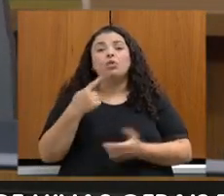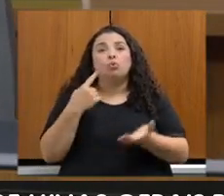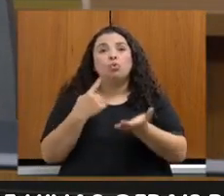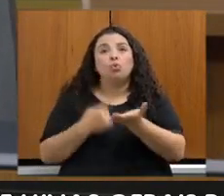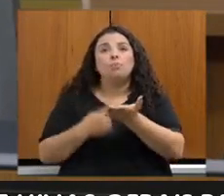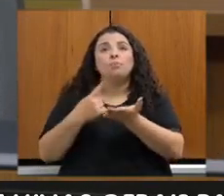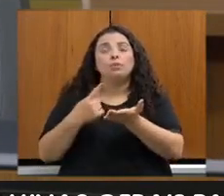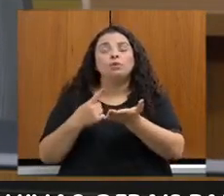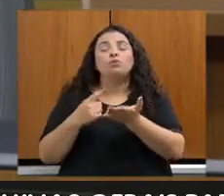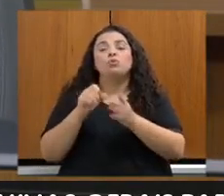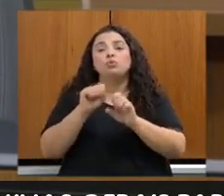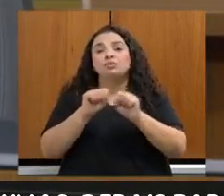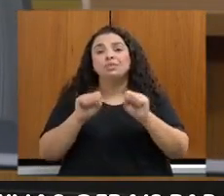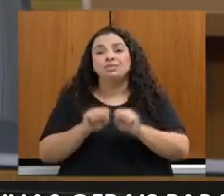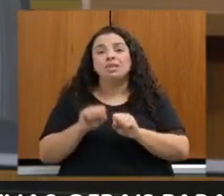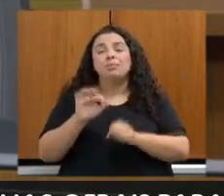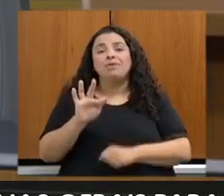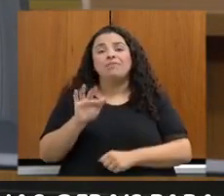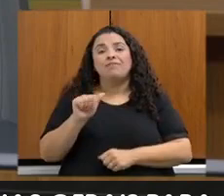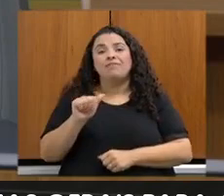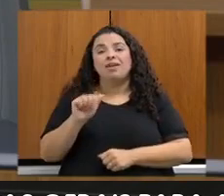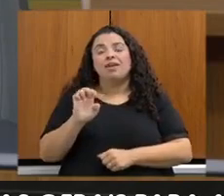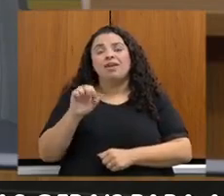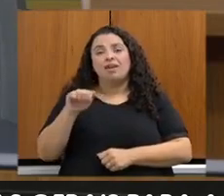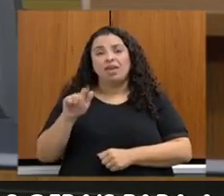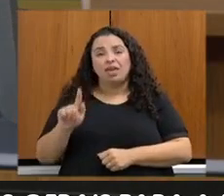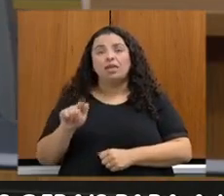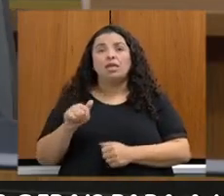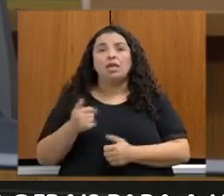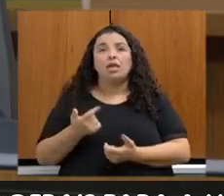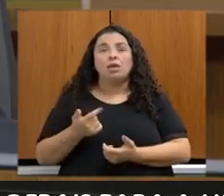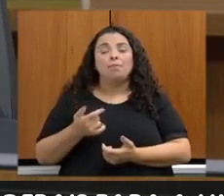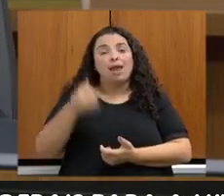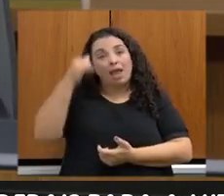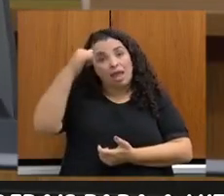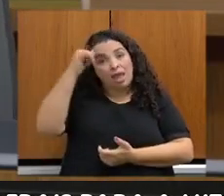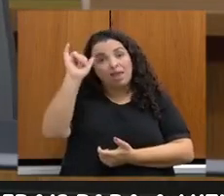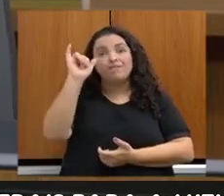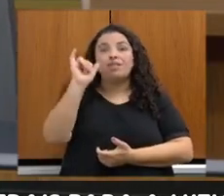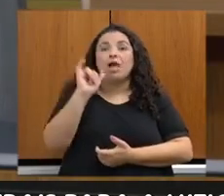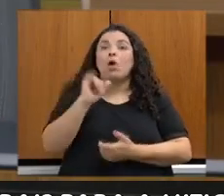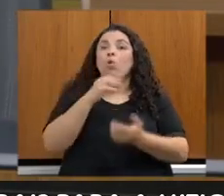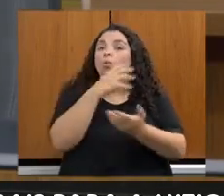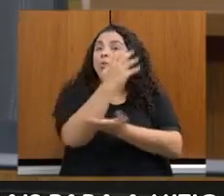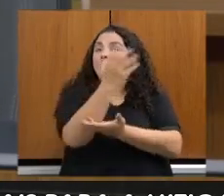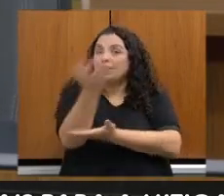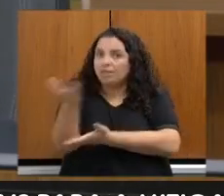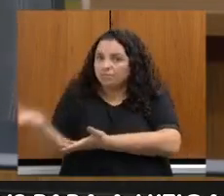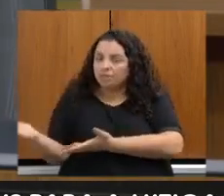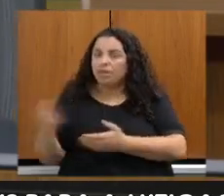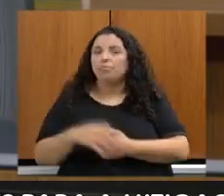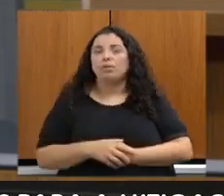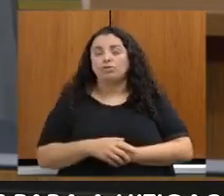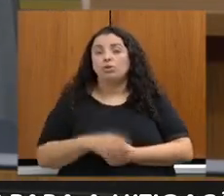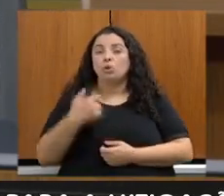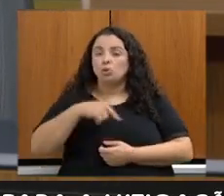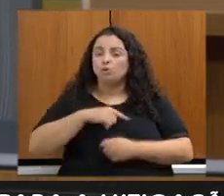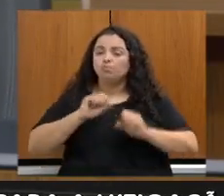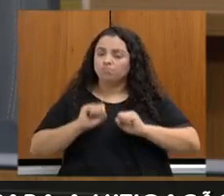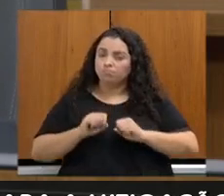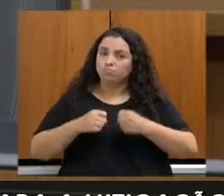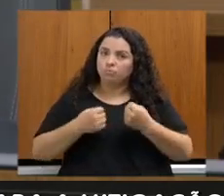ilegal. Nós não estamos medindo esforços para que essa ação seja feita e aplicada em campo, também por